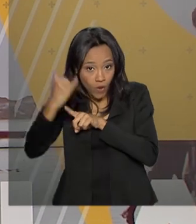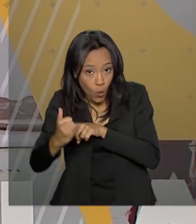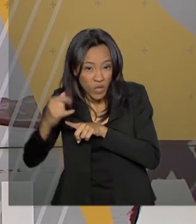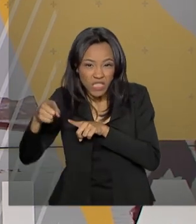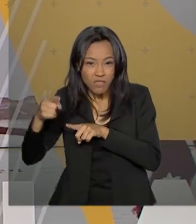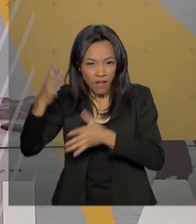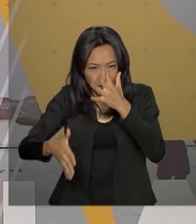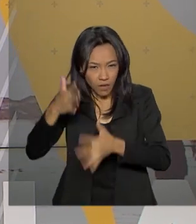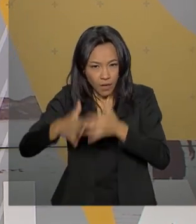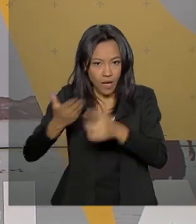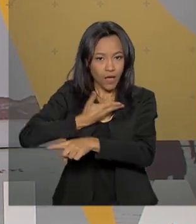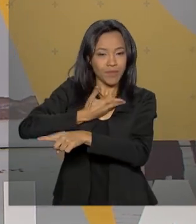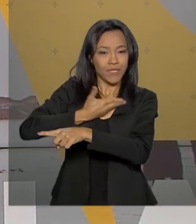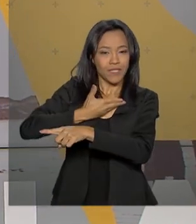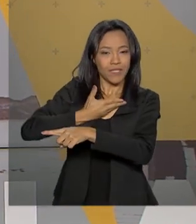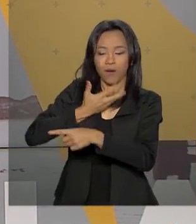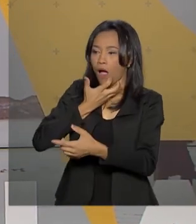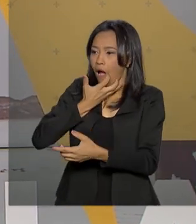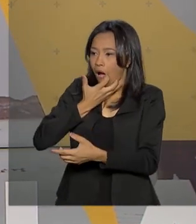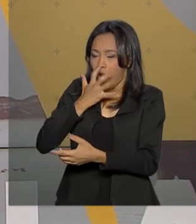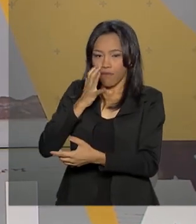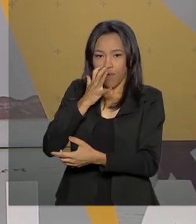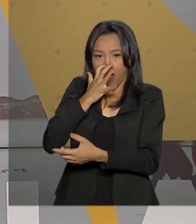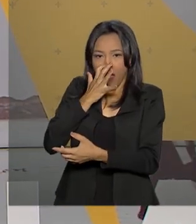afeta a amizade, a admiração e o respeito entre eles.